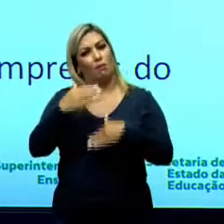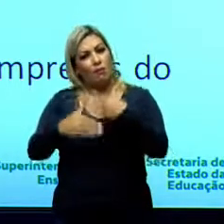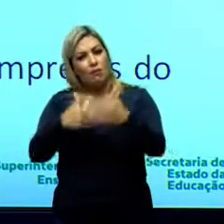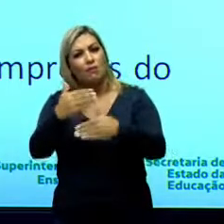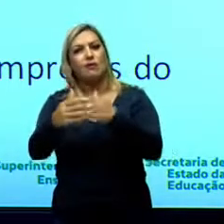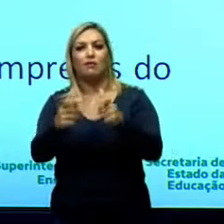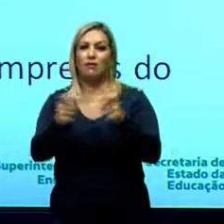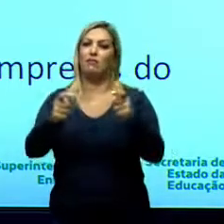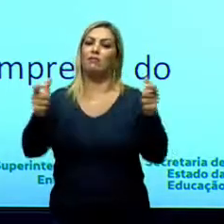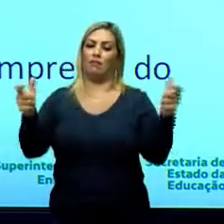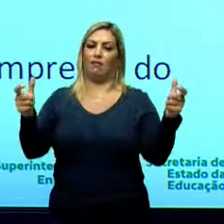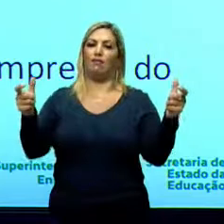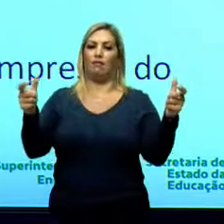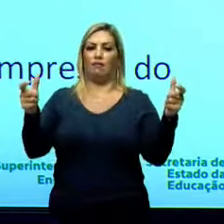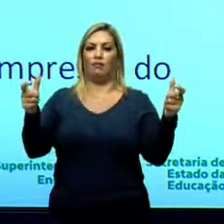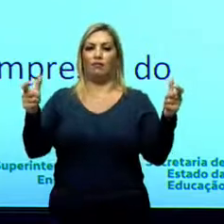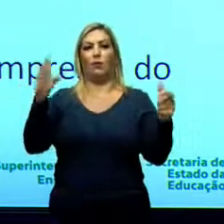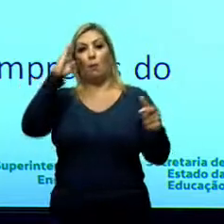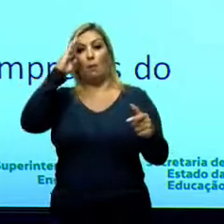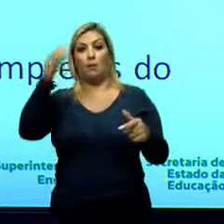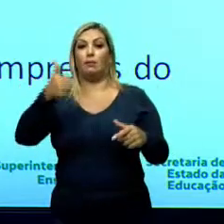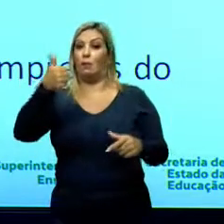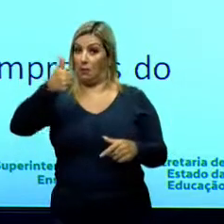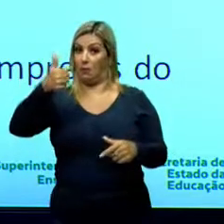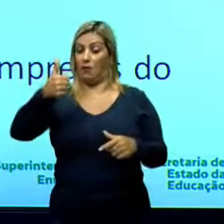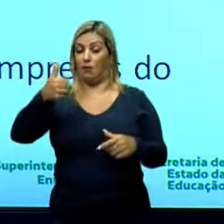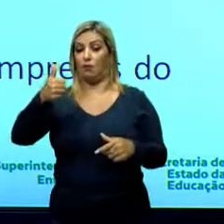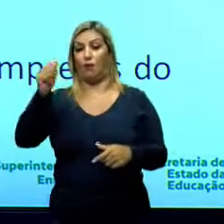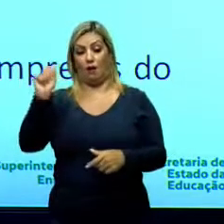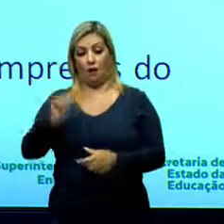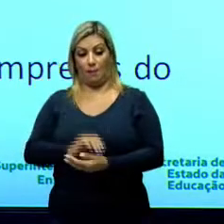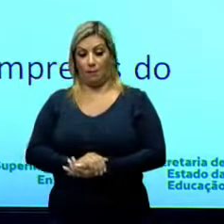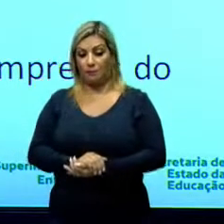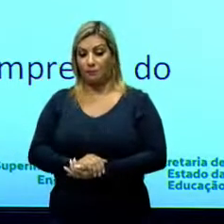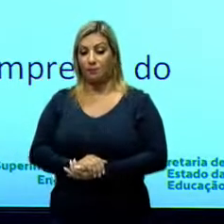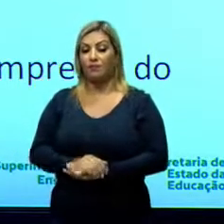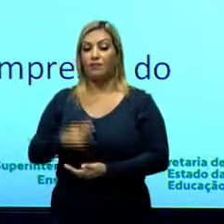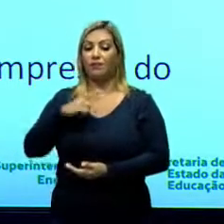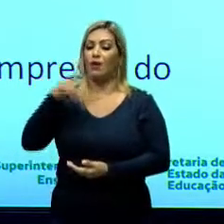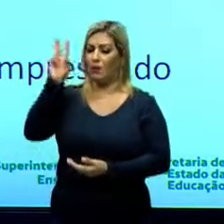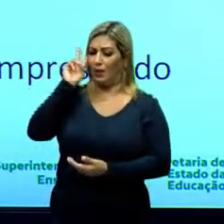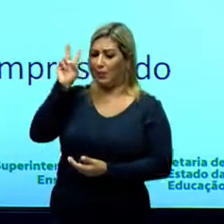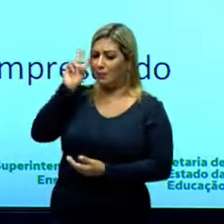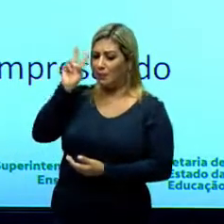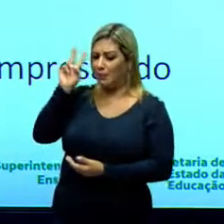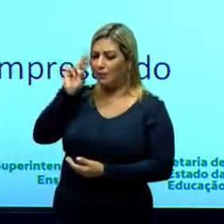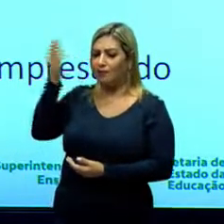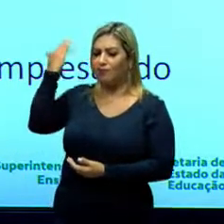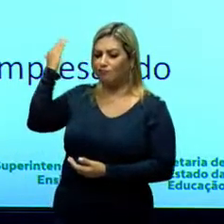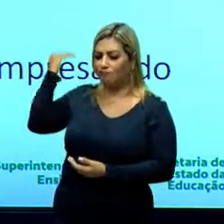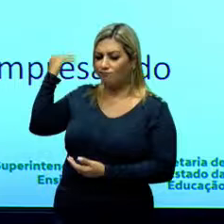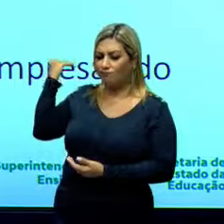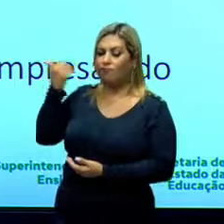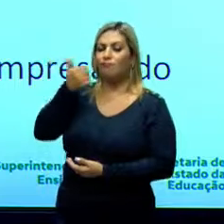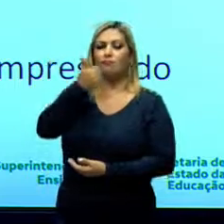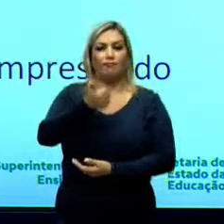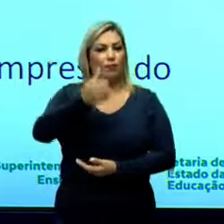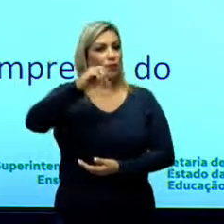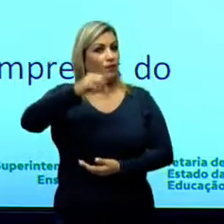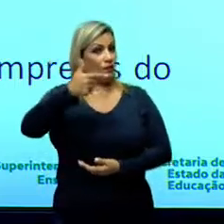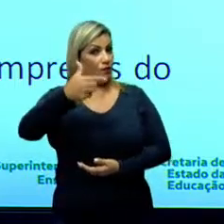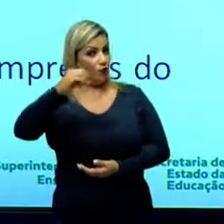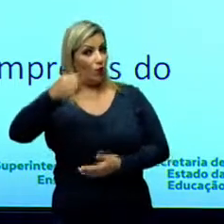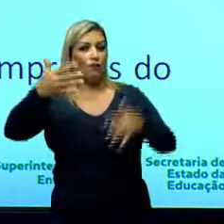processo de crescimento. O carro-chefe ainda é o setor primário. Bem, lembrando lá naquela época, 1929,